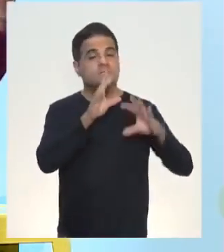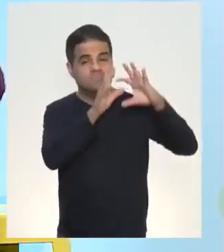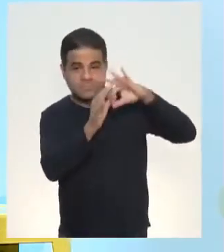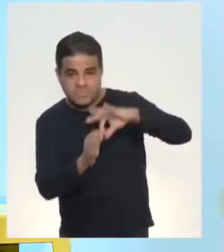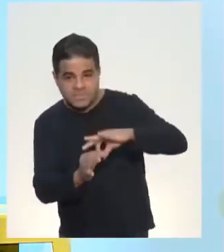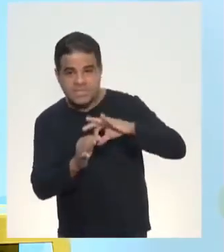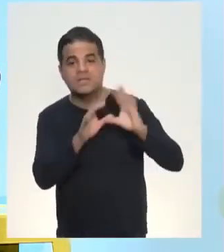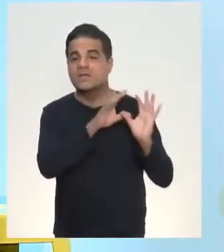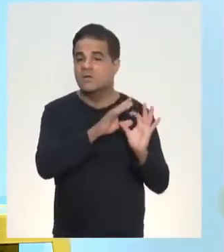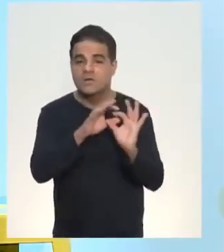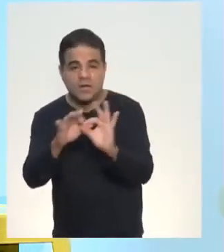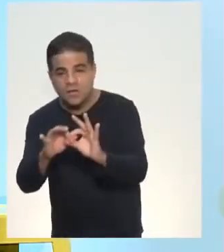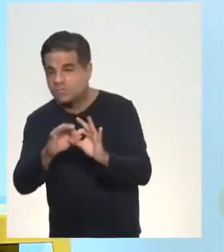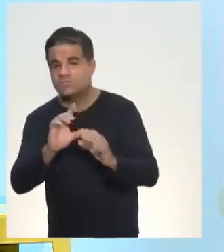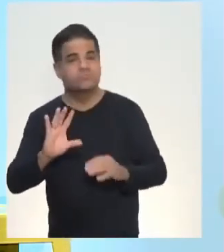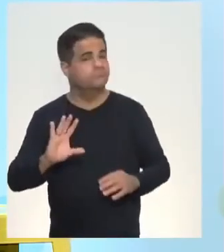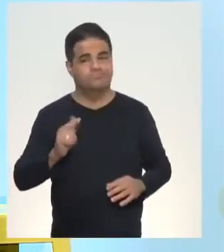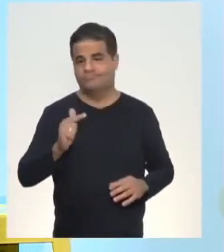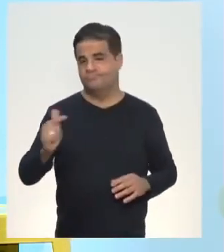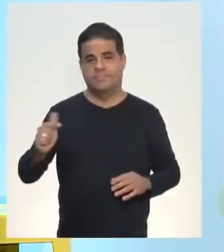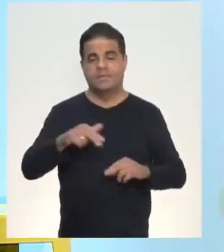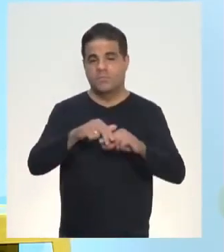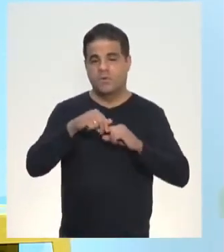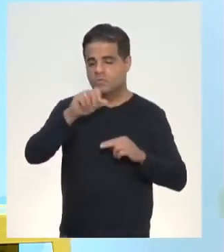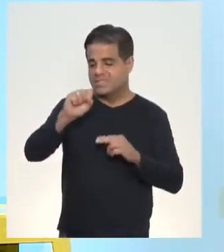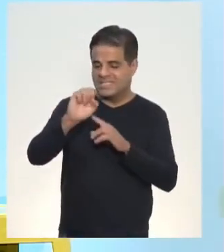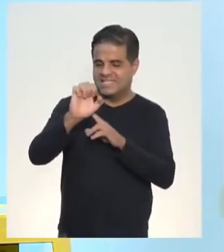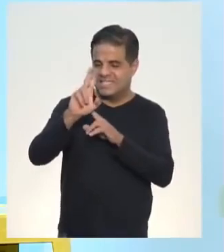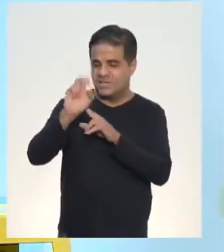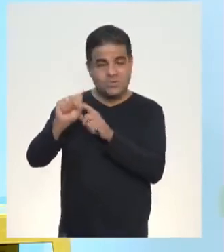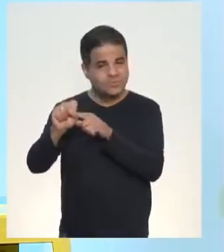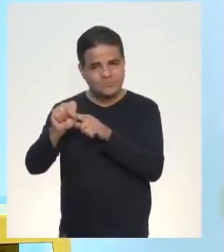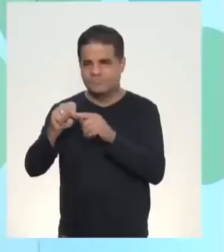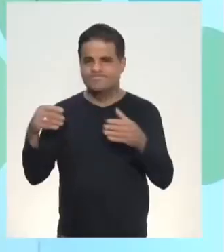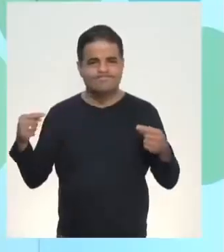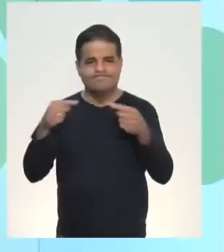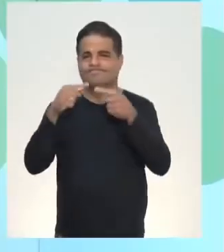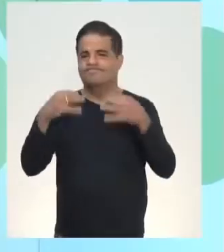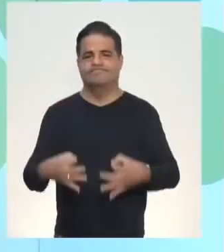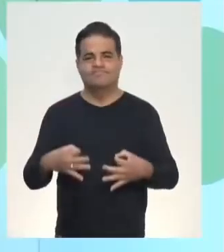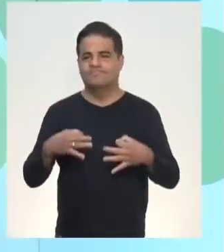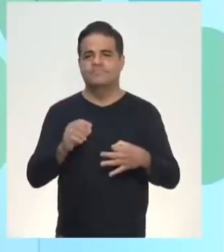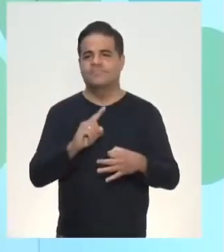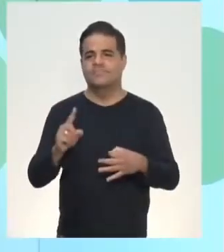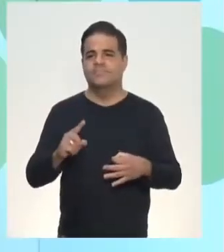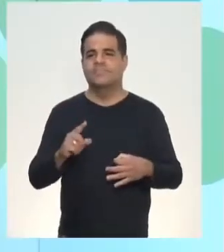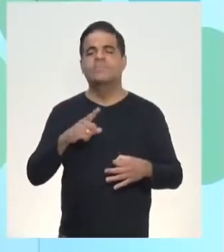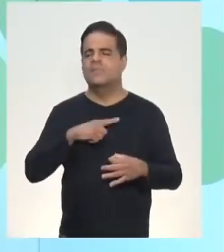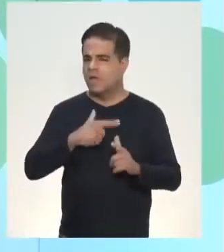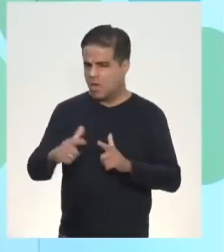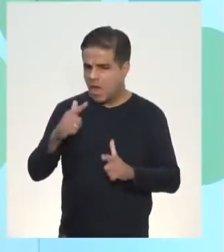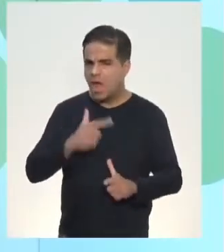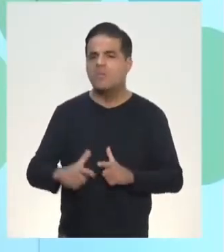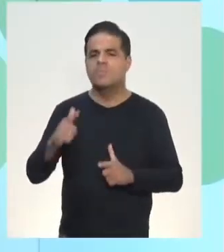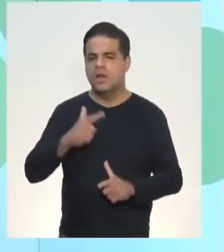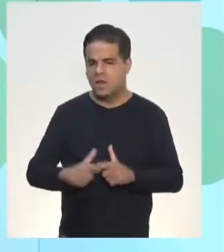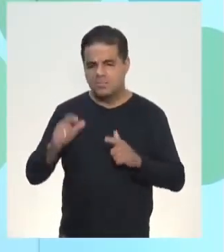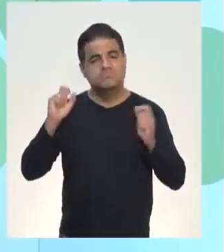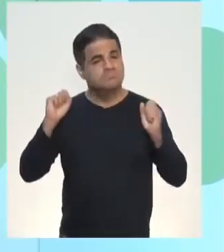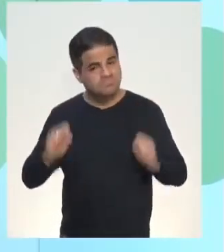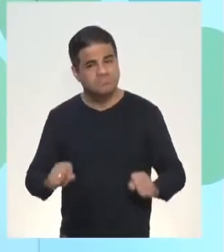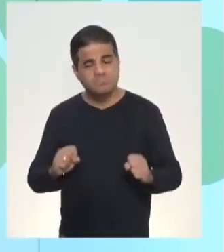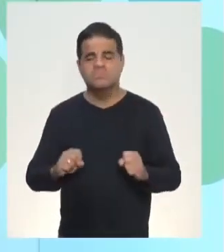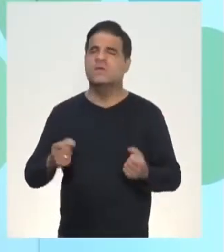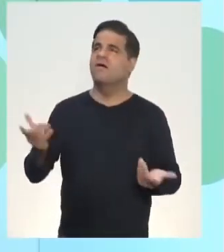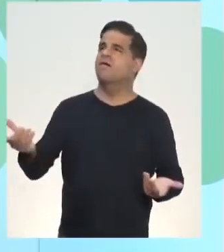coesão também não acontece justamente por causa dos seus, que não está legal, bem colocado. Isso num fórum dá um problema, porque eu